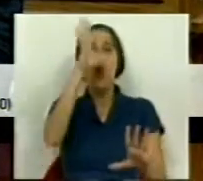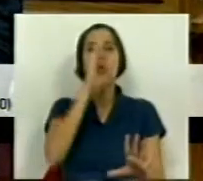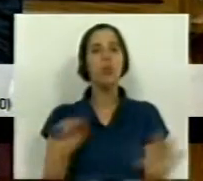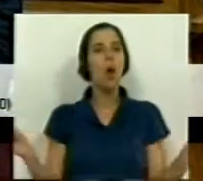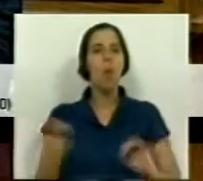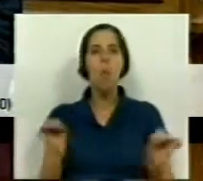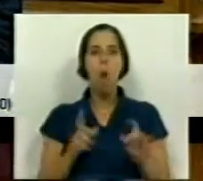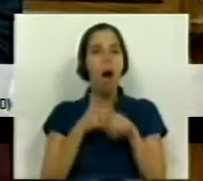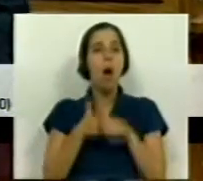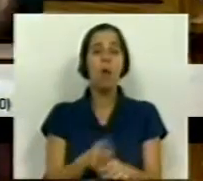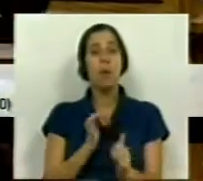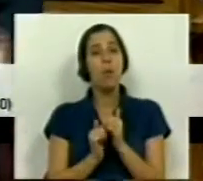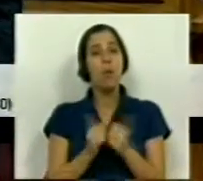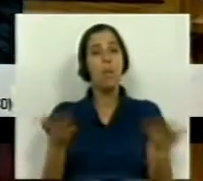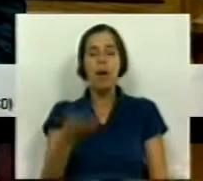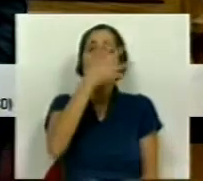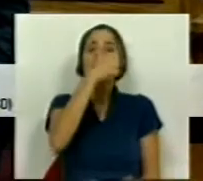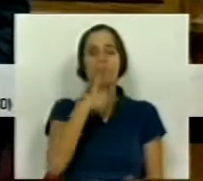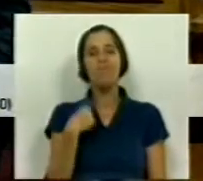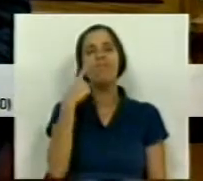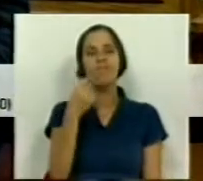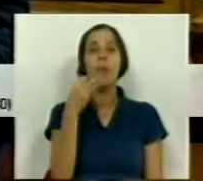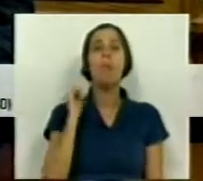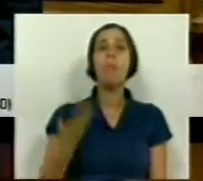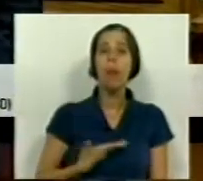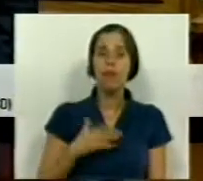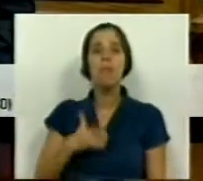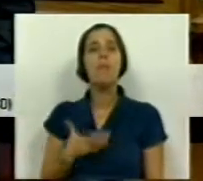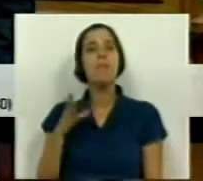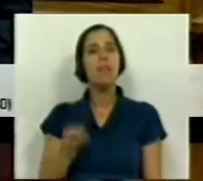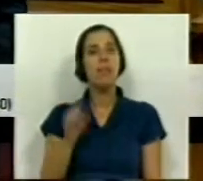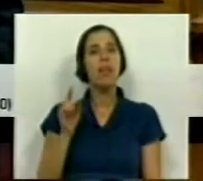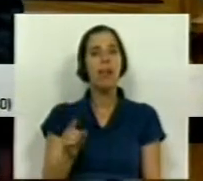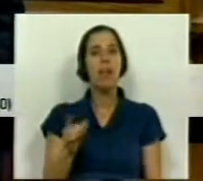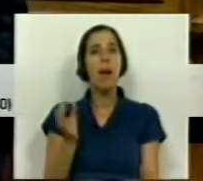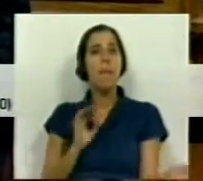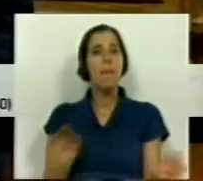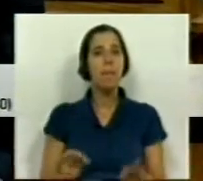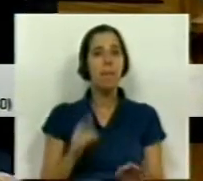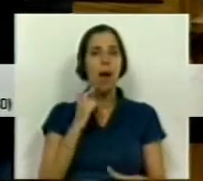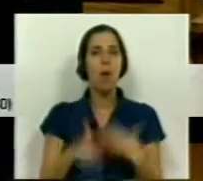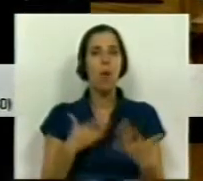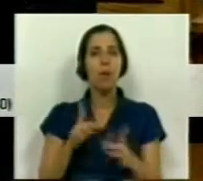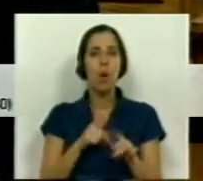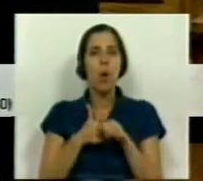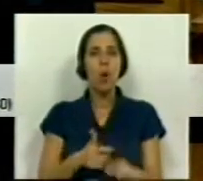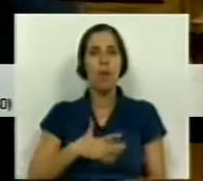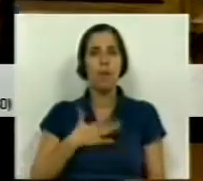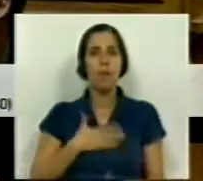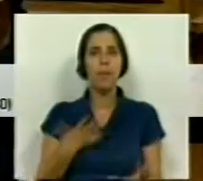não está a cumprir esse papel e, infelizmente, verificamos que o PSD e o CDS se estão a preparar para continuar a não cumprir.